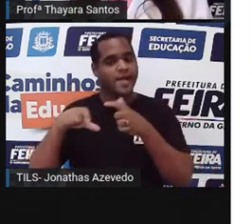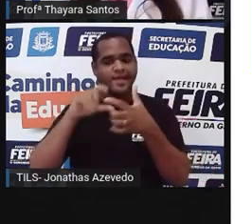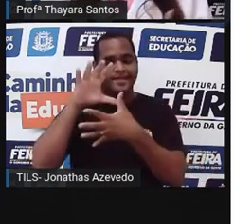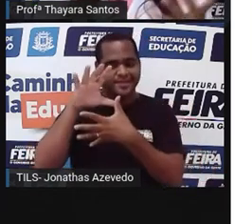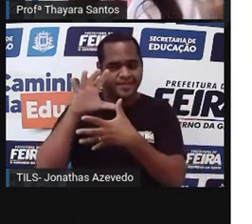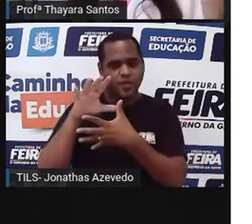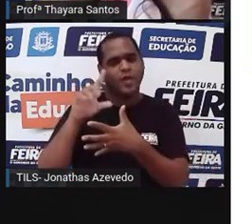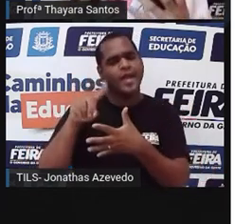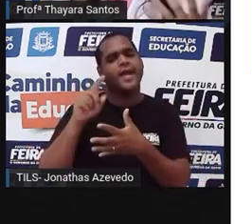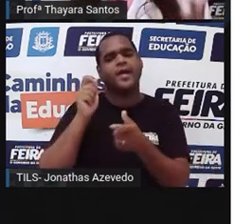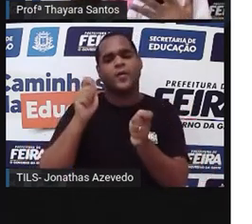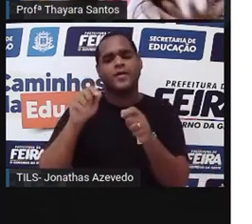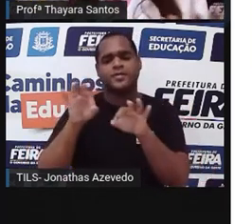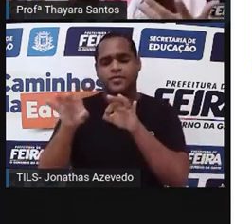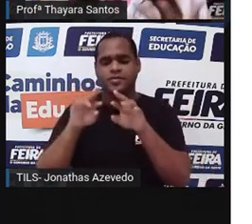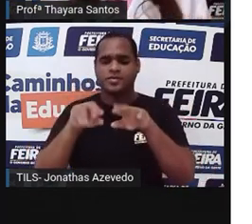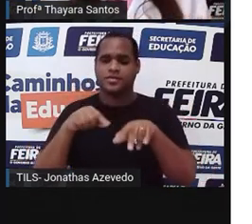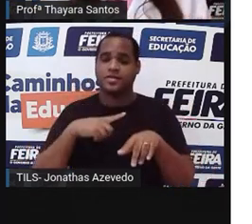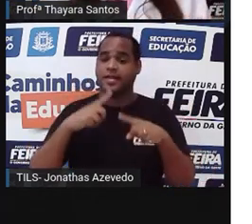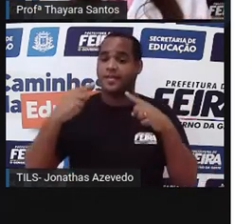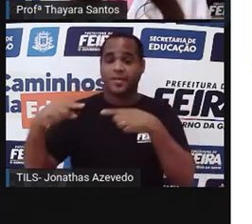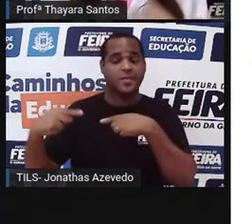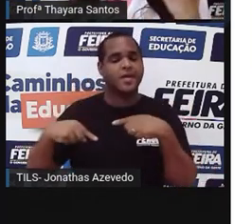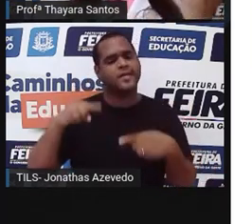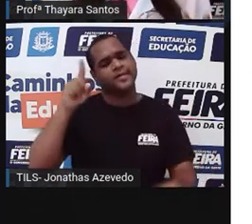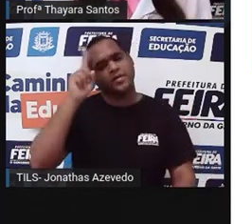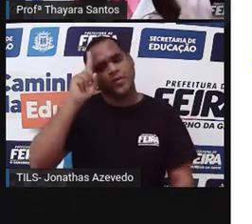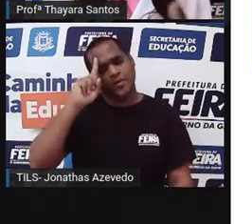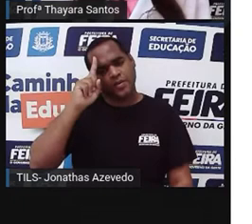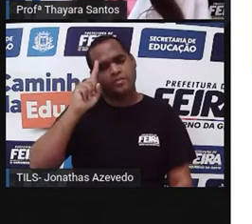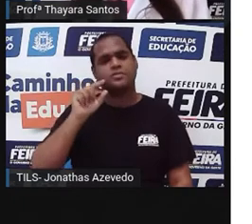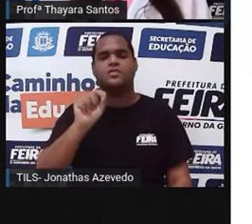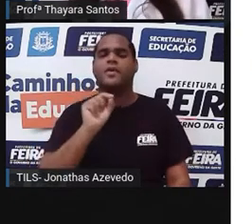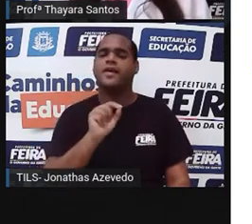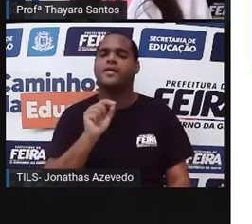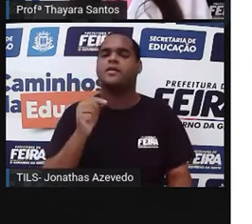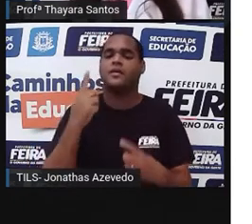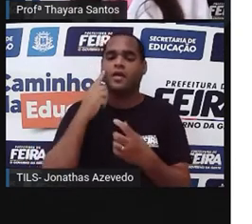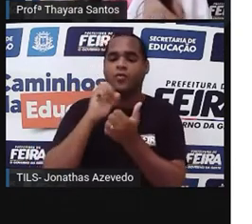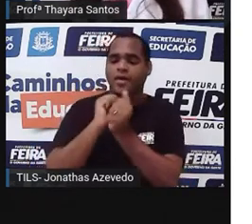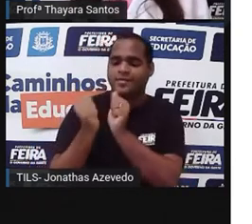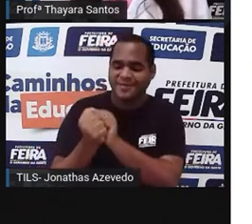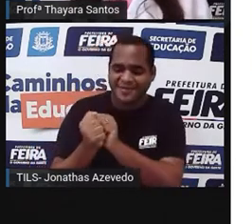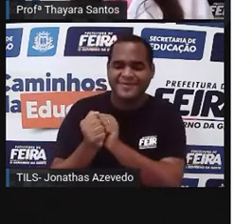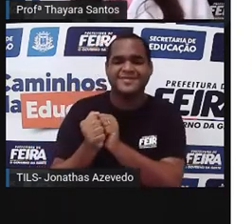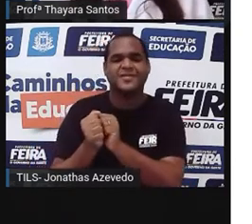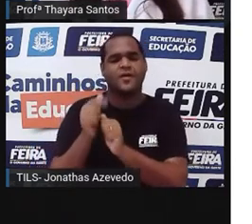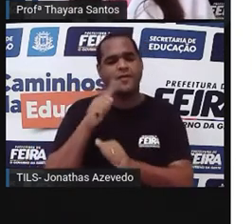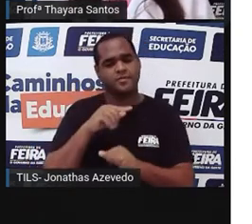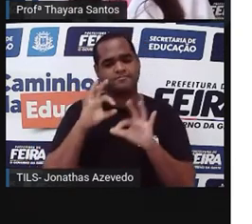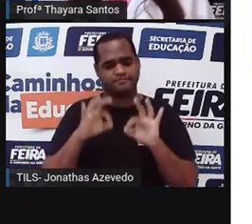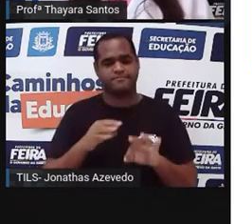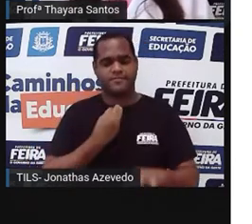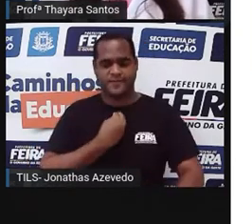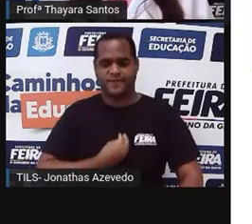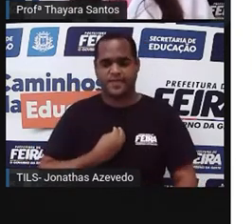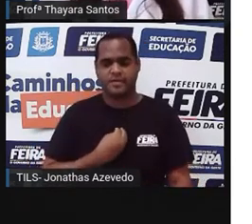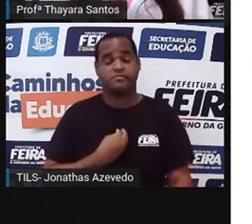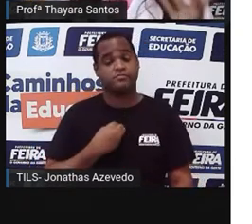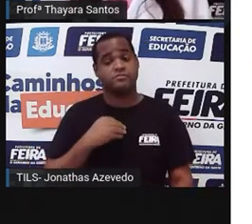esses organismos estão aí competindo o tempo inteiro e somente o mais apto é que vai ter êxito. E